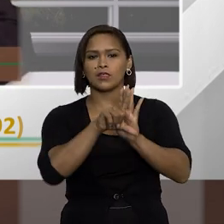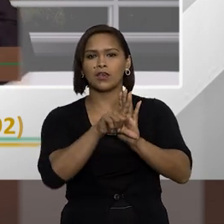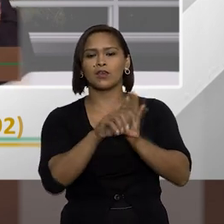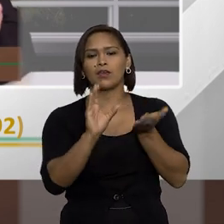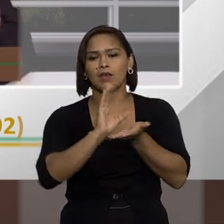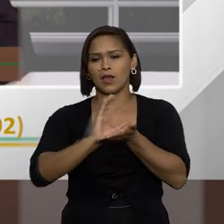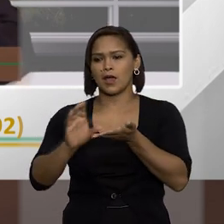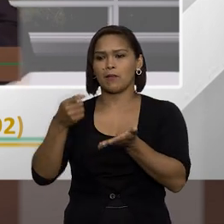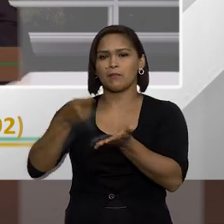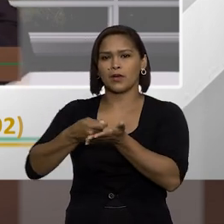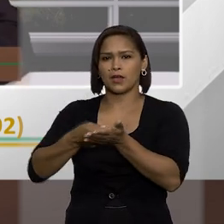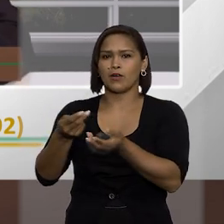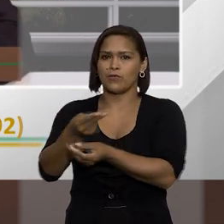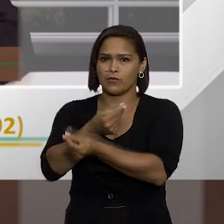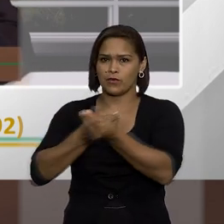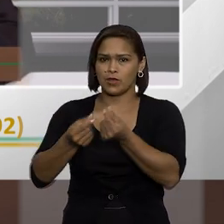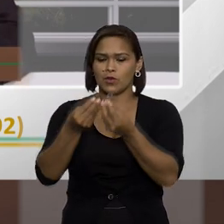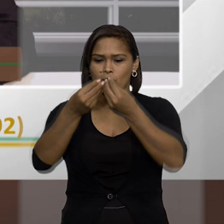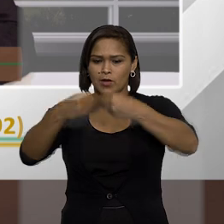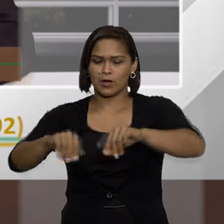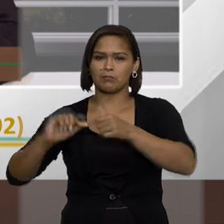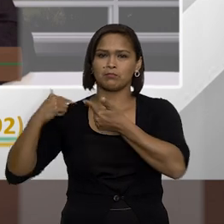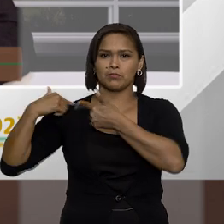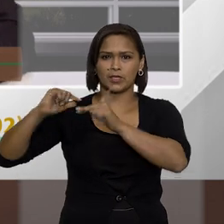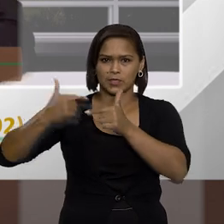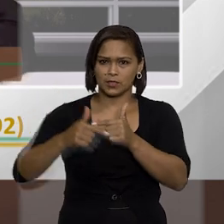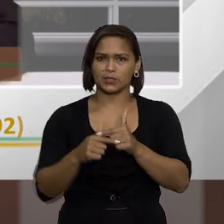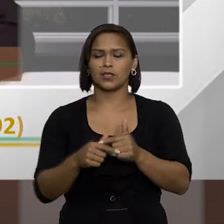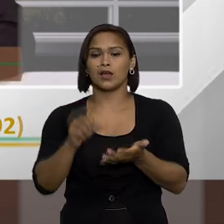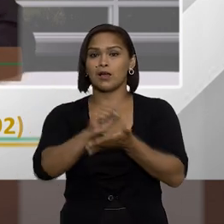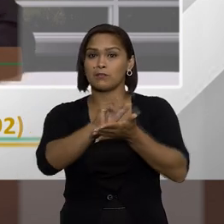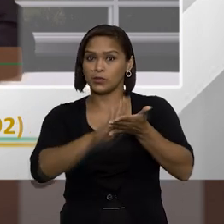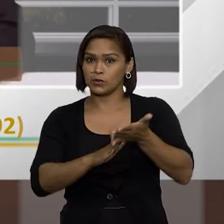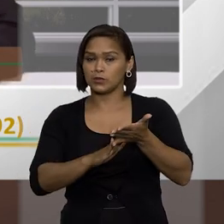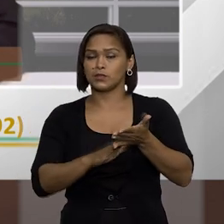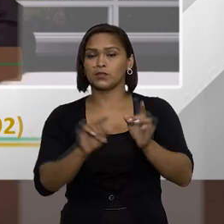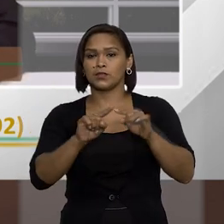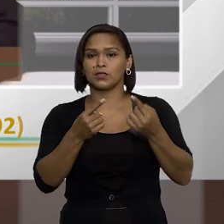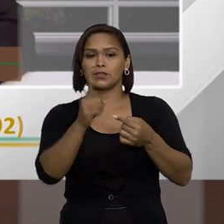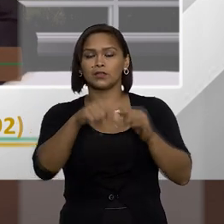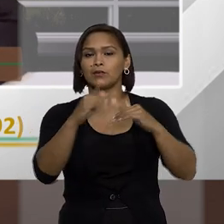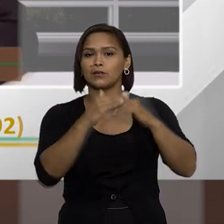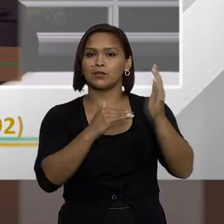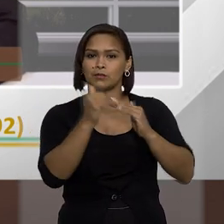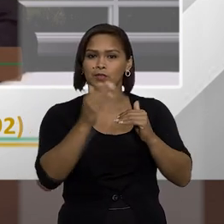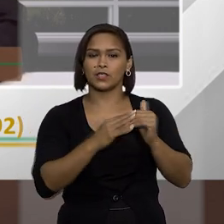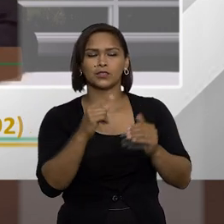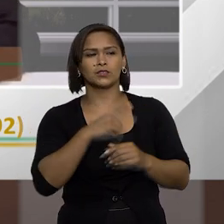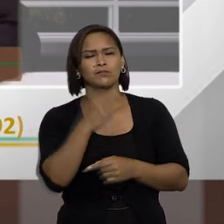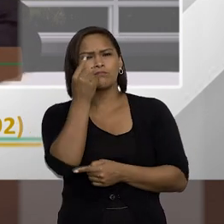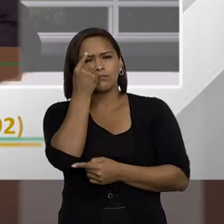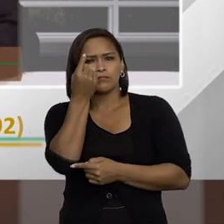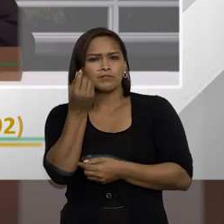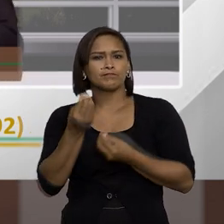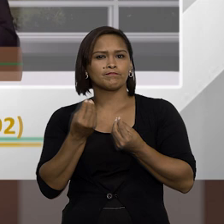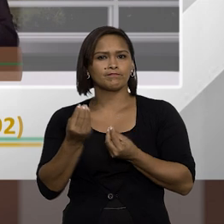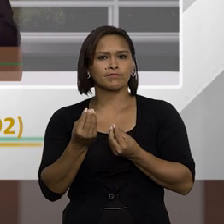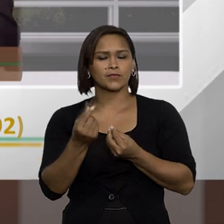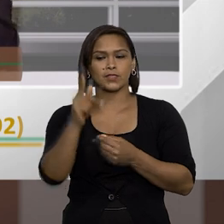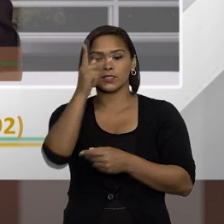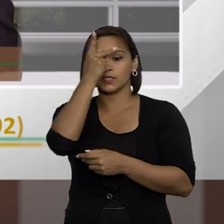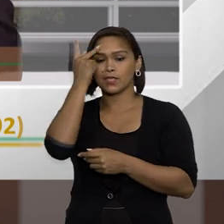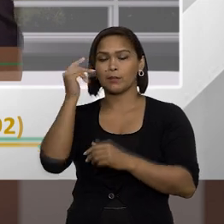temos é o ressarcimento ao erário a perda dos bens acrescidos listamente a multa então na prática a gente tem que pensar o seguinte